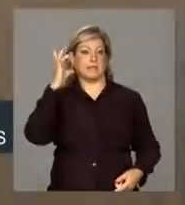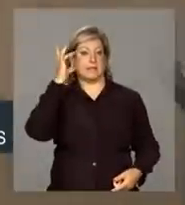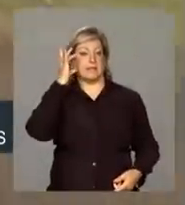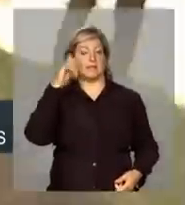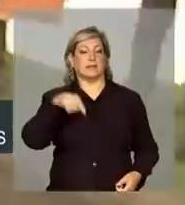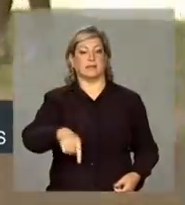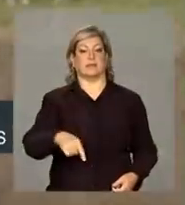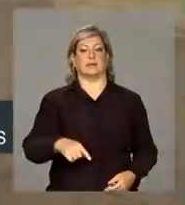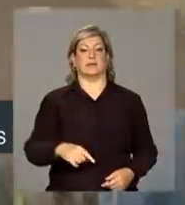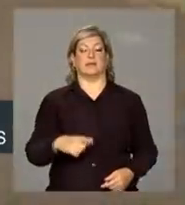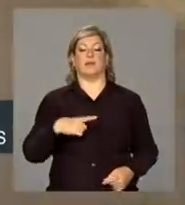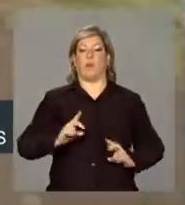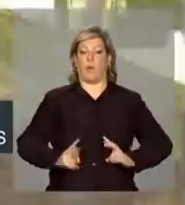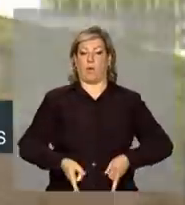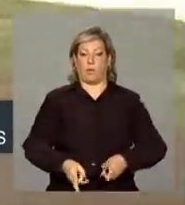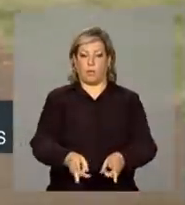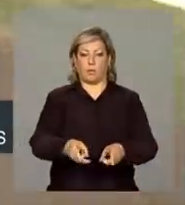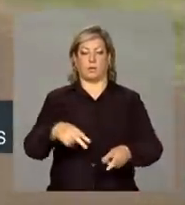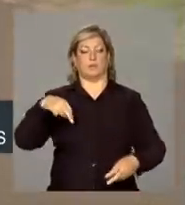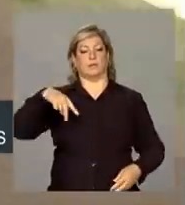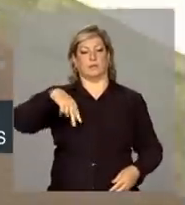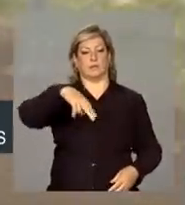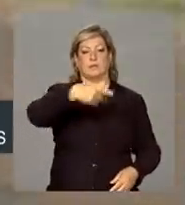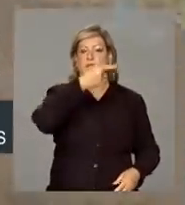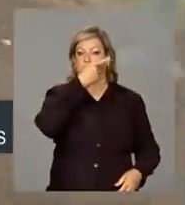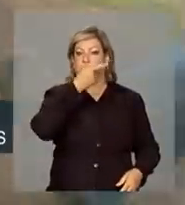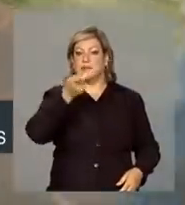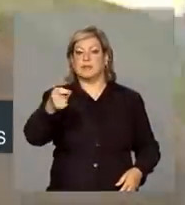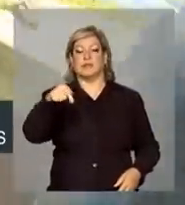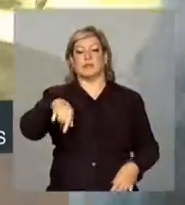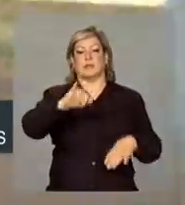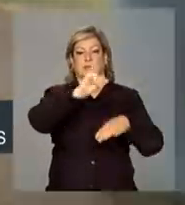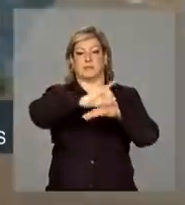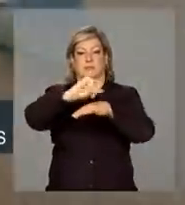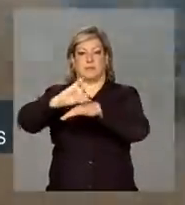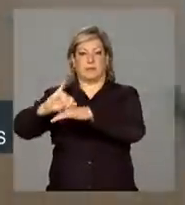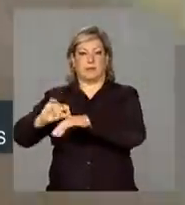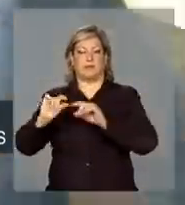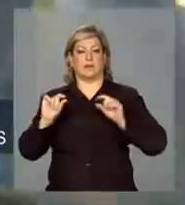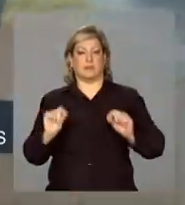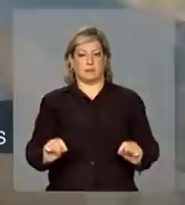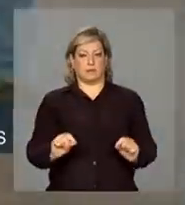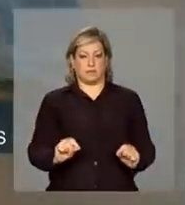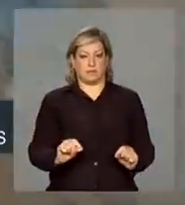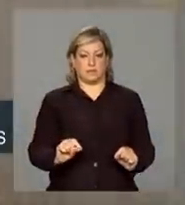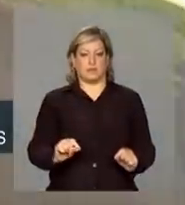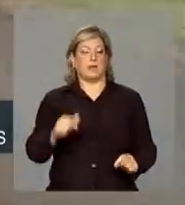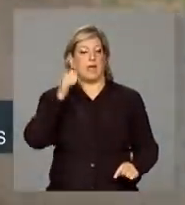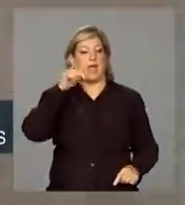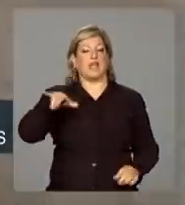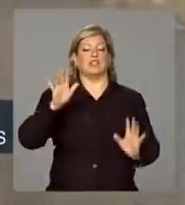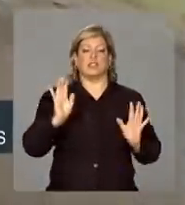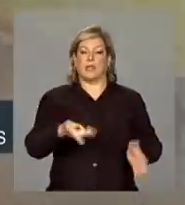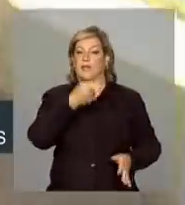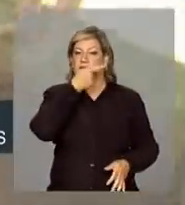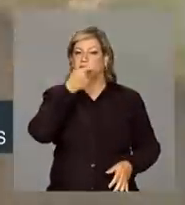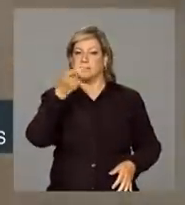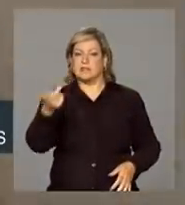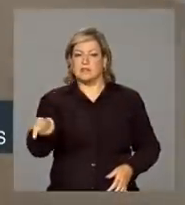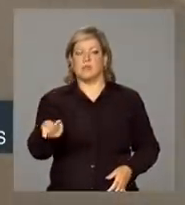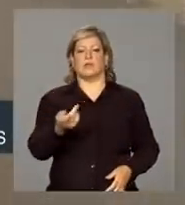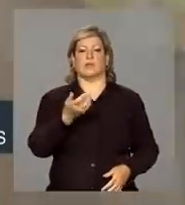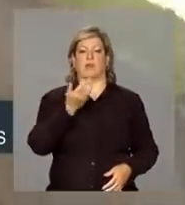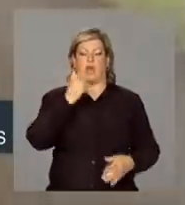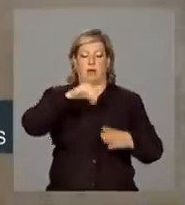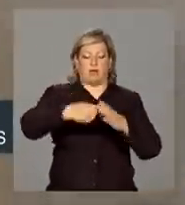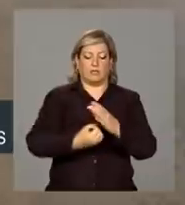continua percorrendo o parque de exposições. Ela já visitou lavouras